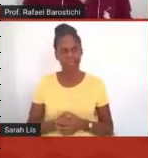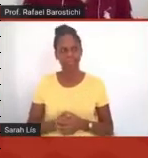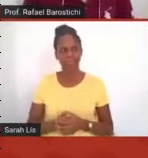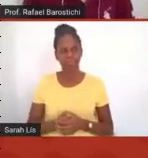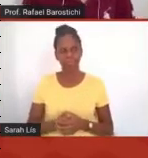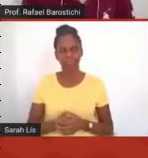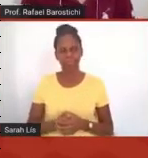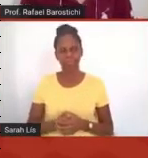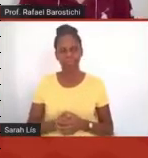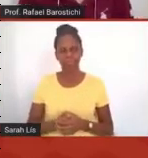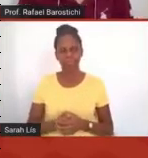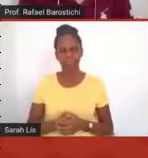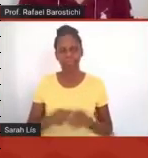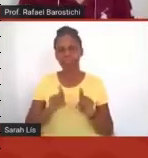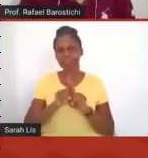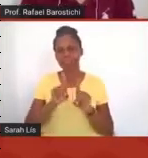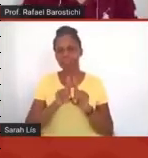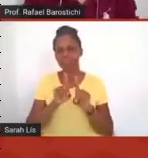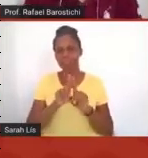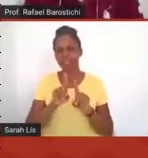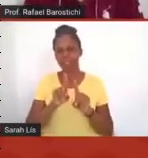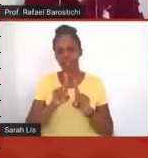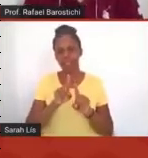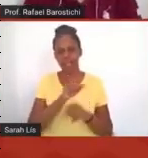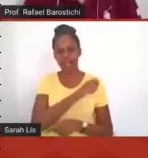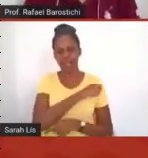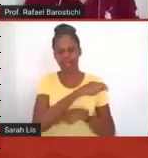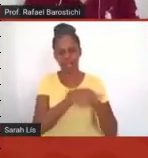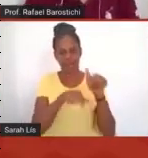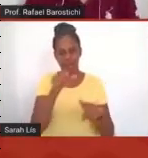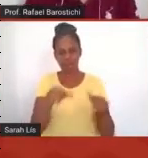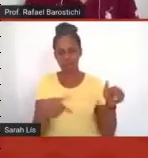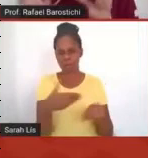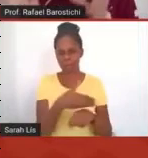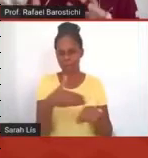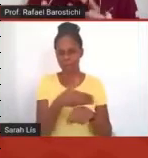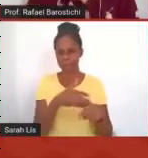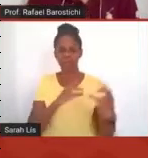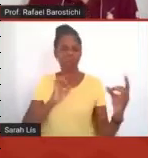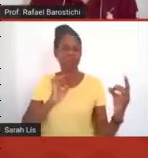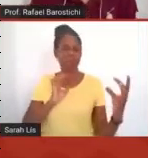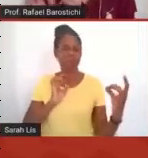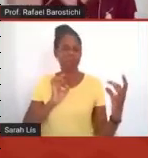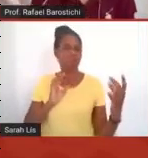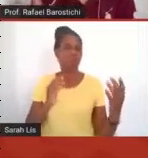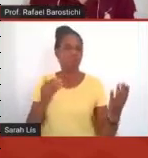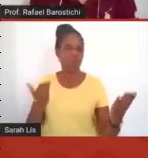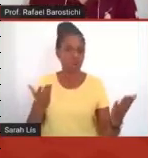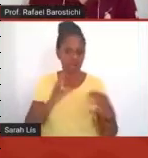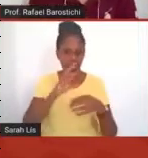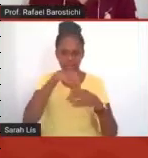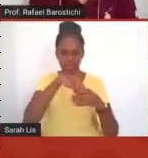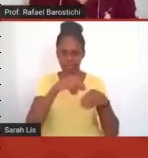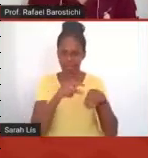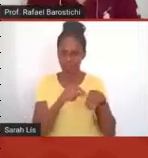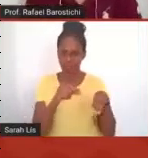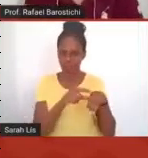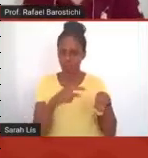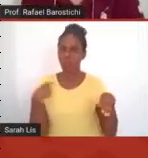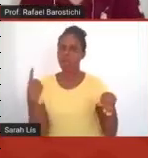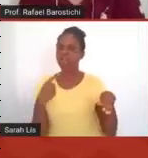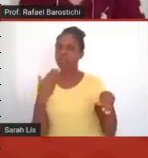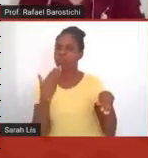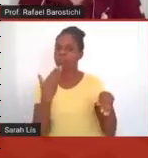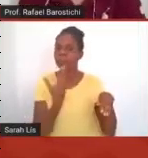dos feedbacks que recebemos desses alunos, nós fizemos dentro da página do APA, pedimos para eles fazerem uma